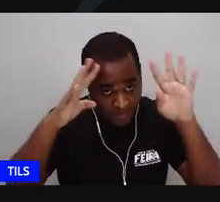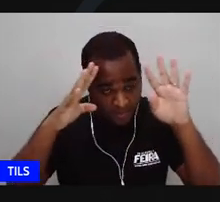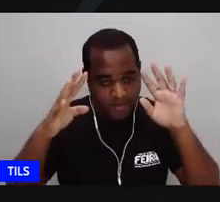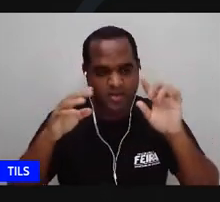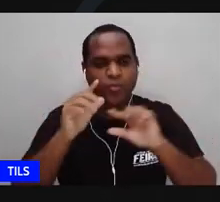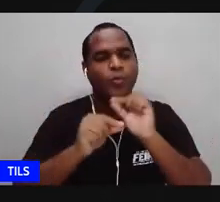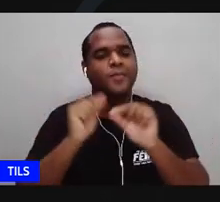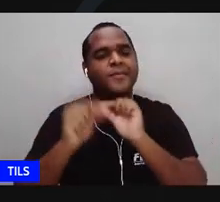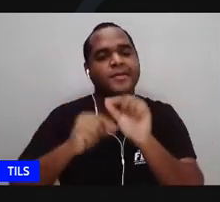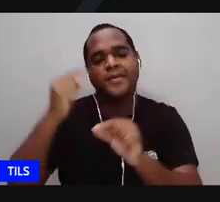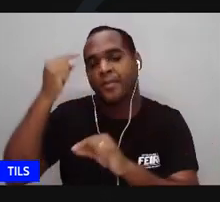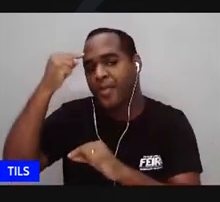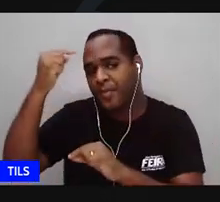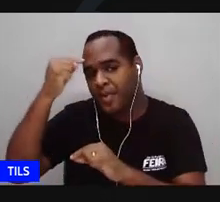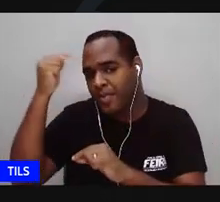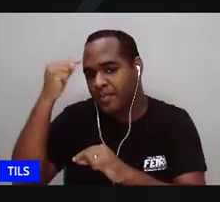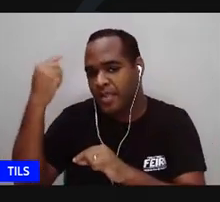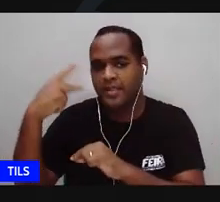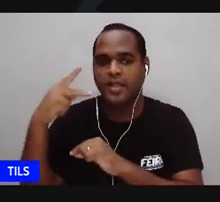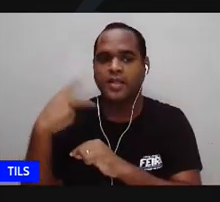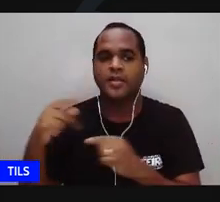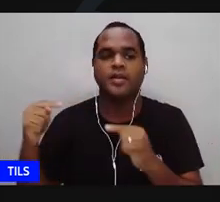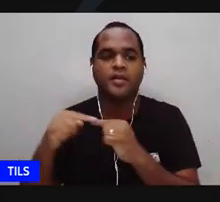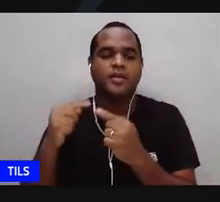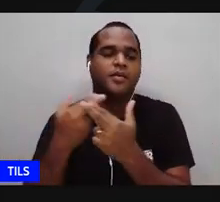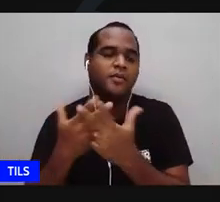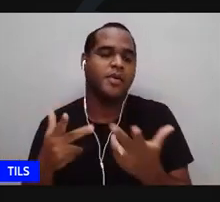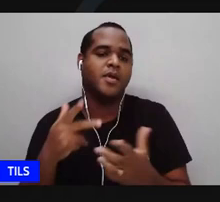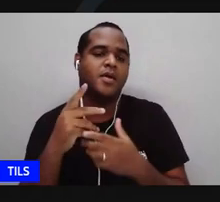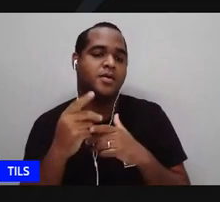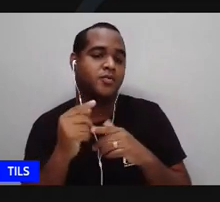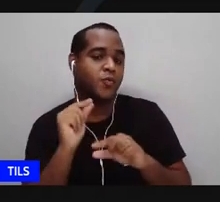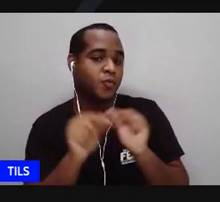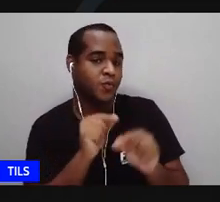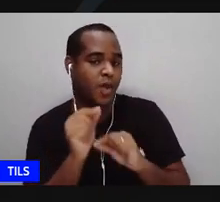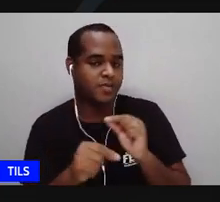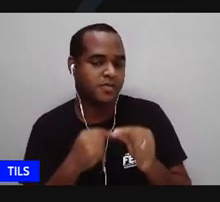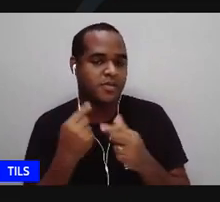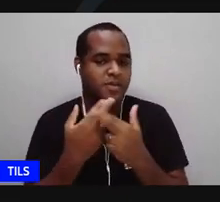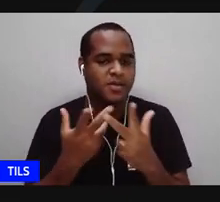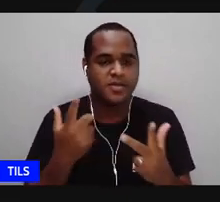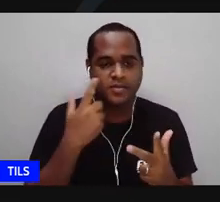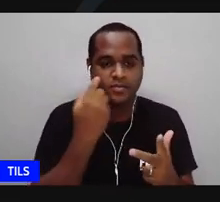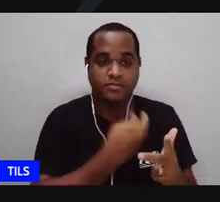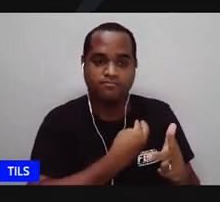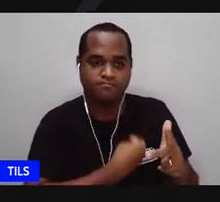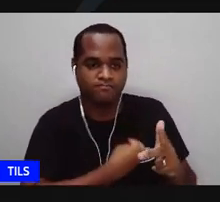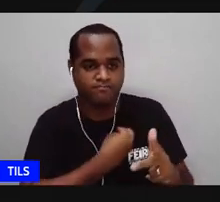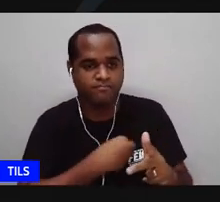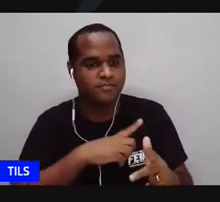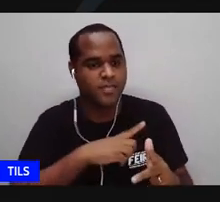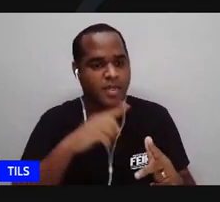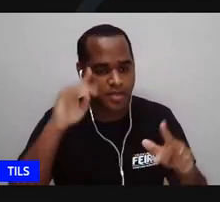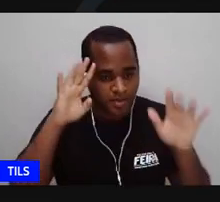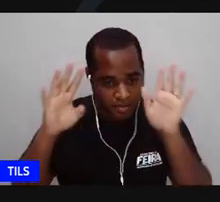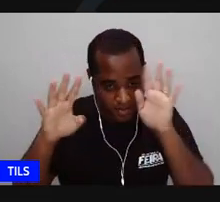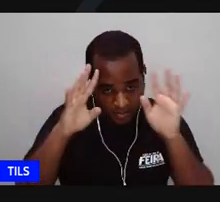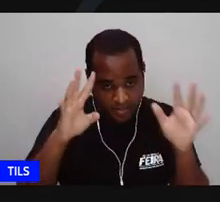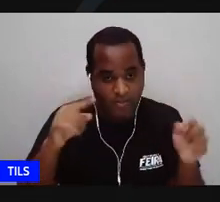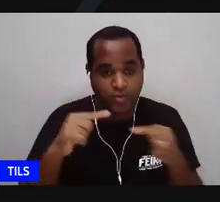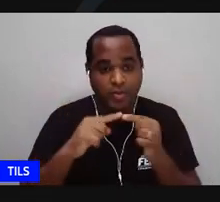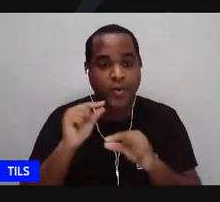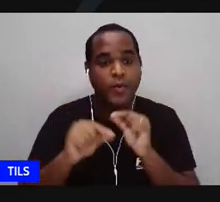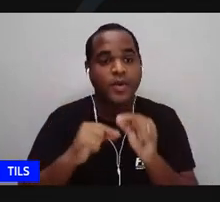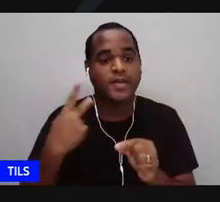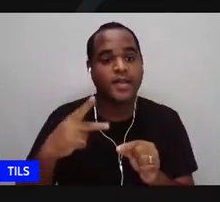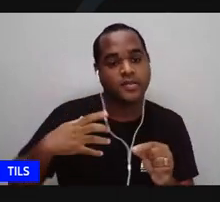a ideia de que ela acabou chegando em dias assim animada ela que acreditou tanto na vida ela se animou de ver a situação